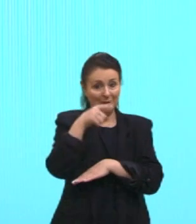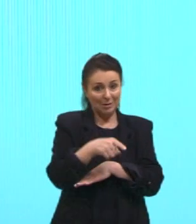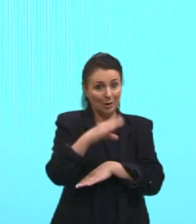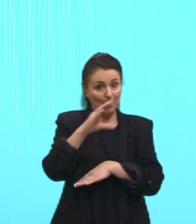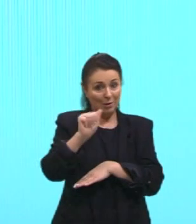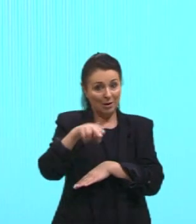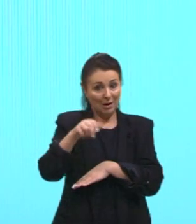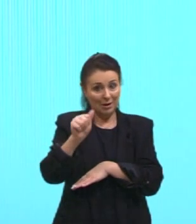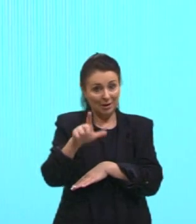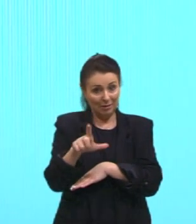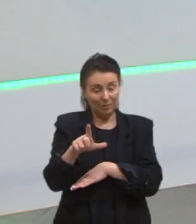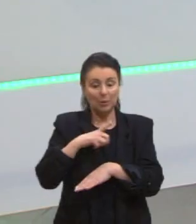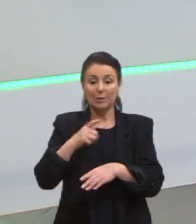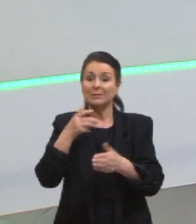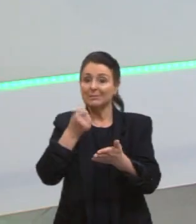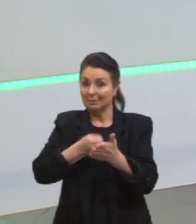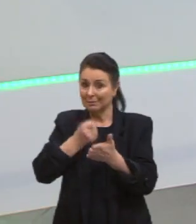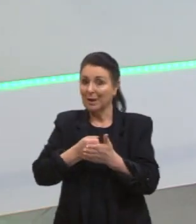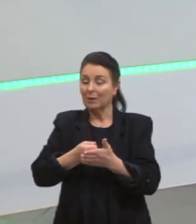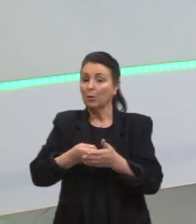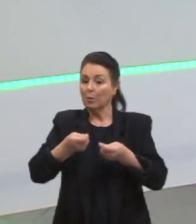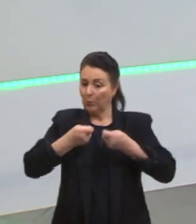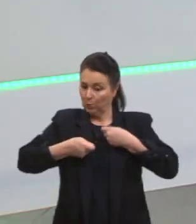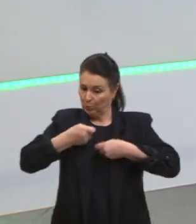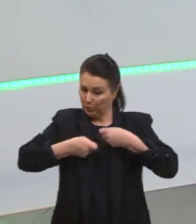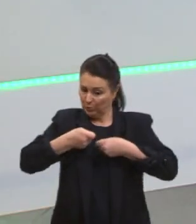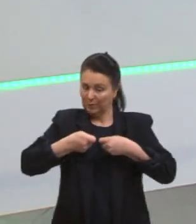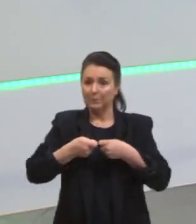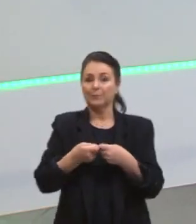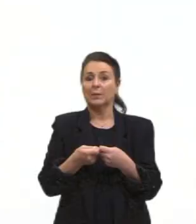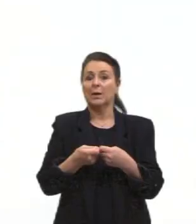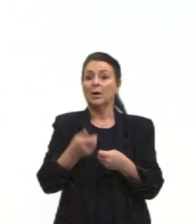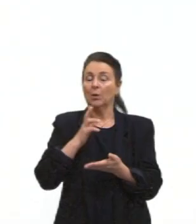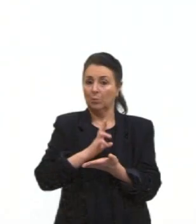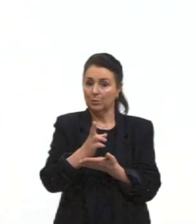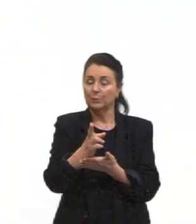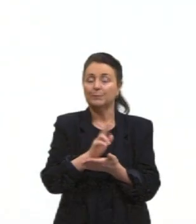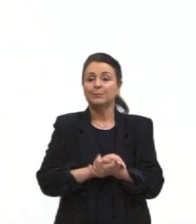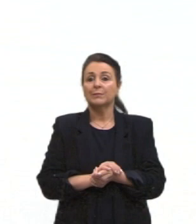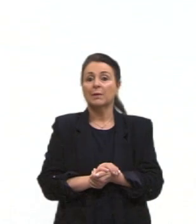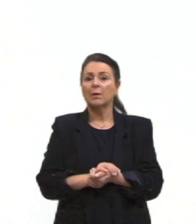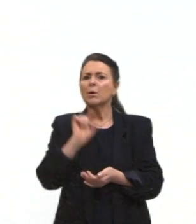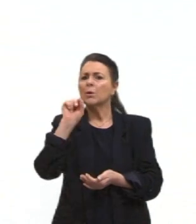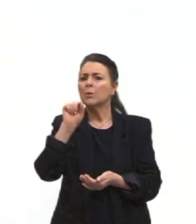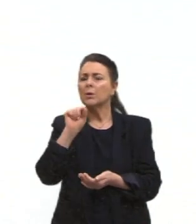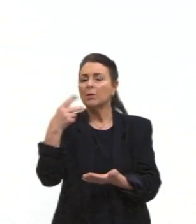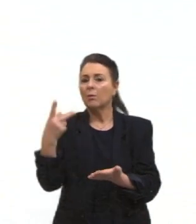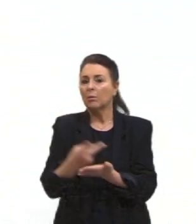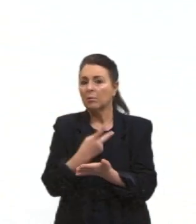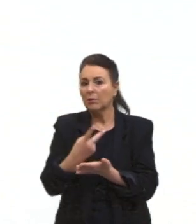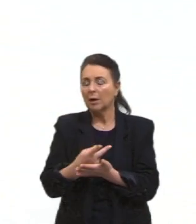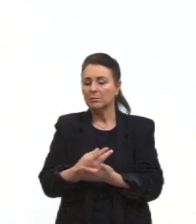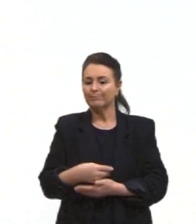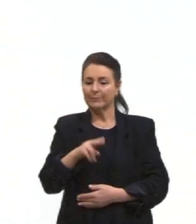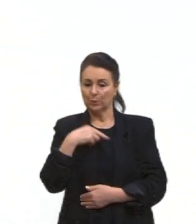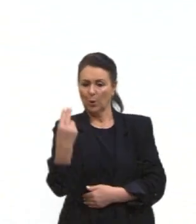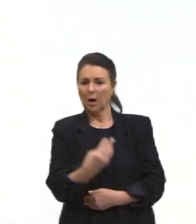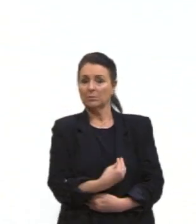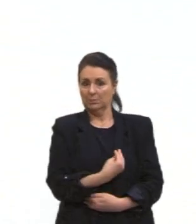essa questão aí. Vamos passar mais um aqui? E aí, o que que acontece nessa época aí? Nós estávamos vivendo,